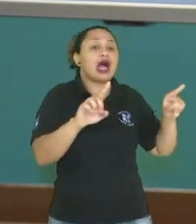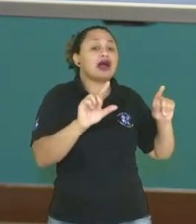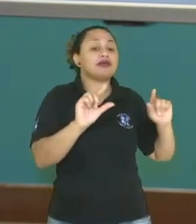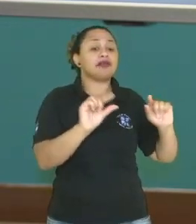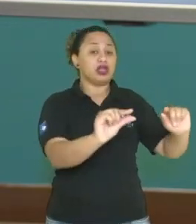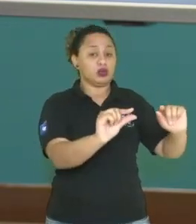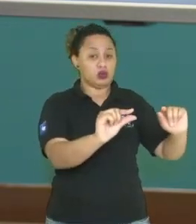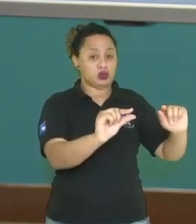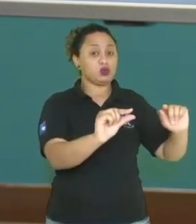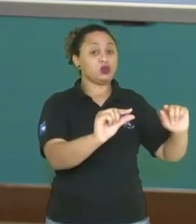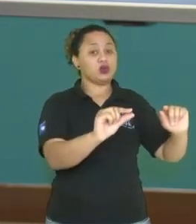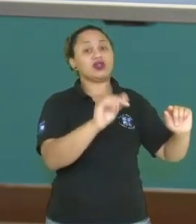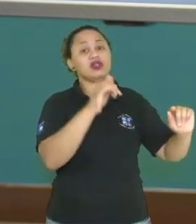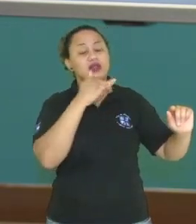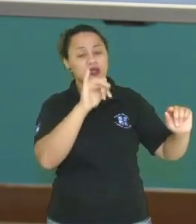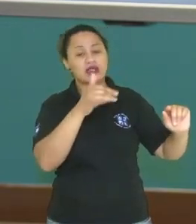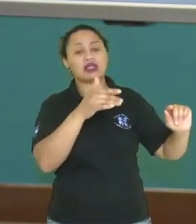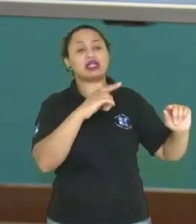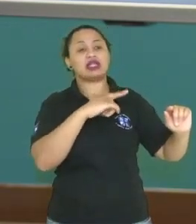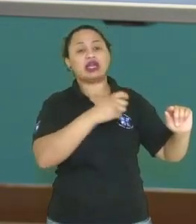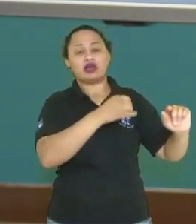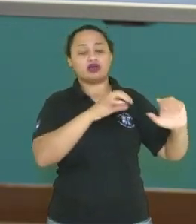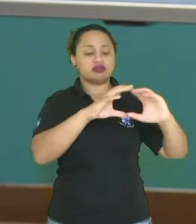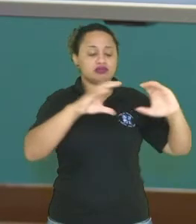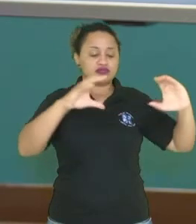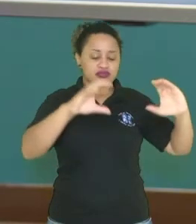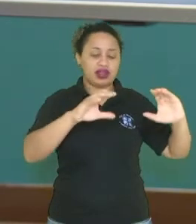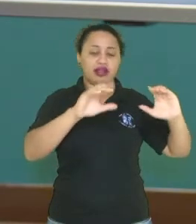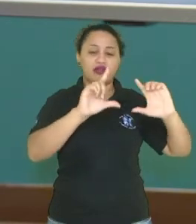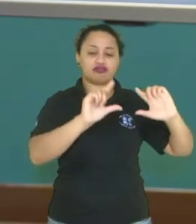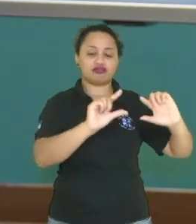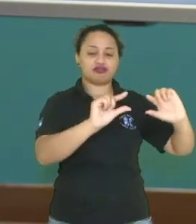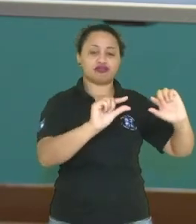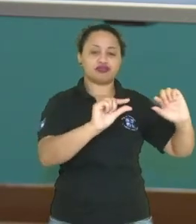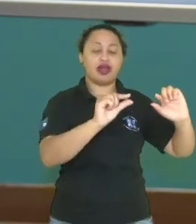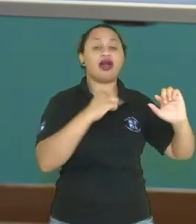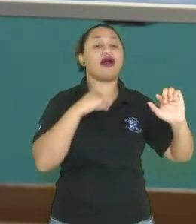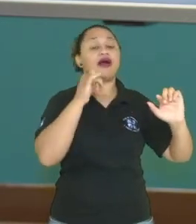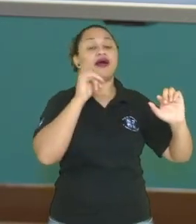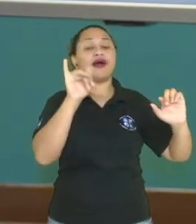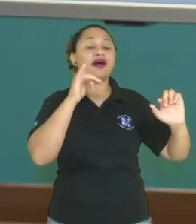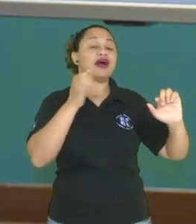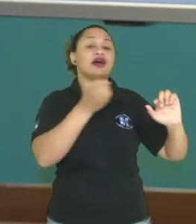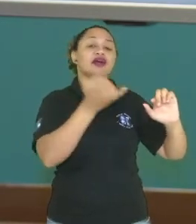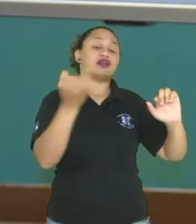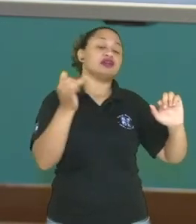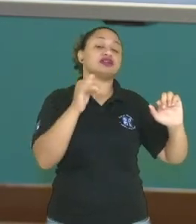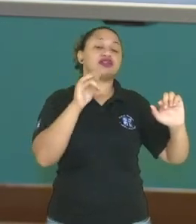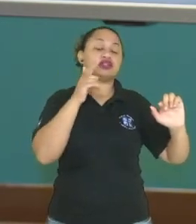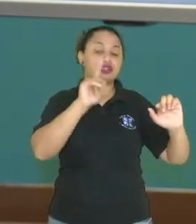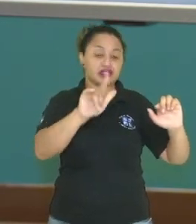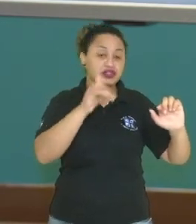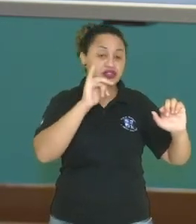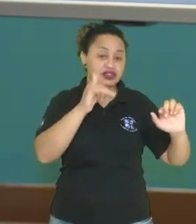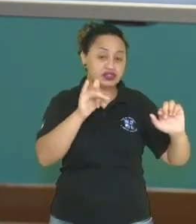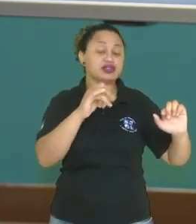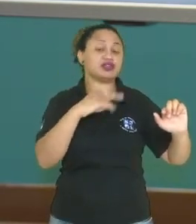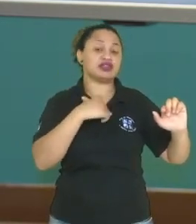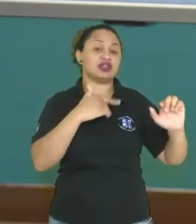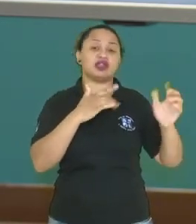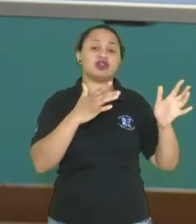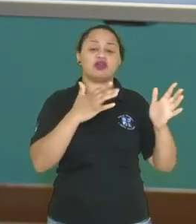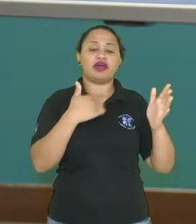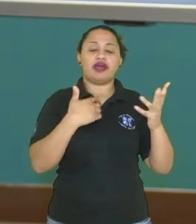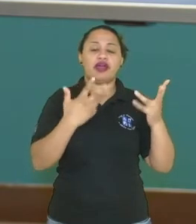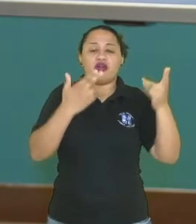menor, ali tem transformadores que vai reduzir, vai diminuir a voltagem da energia elétrica, não é com